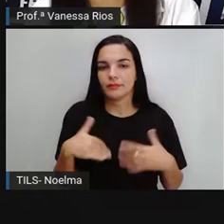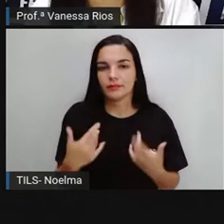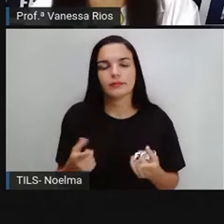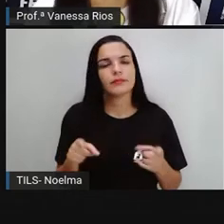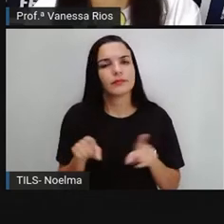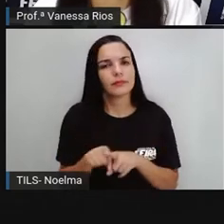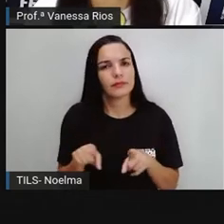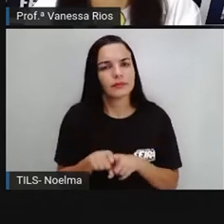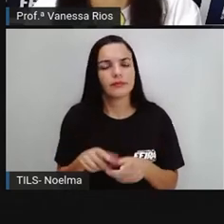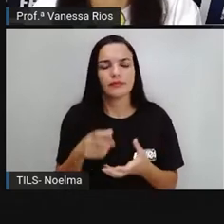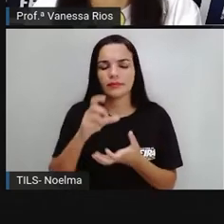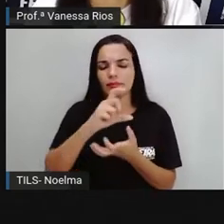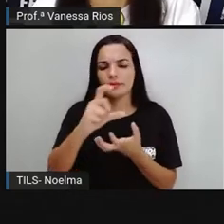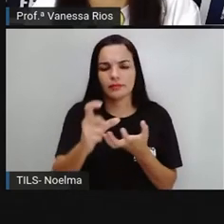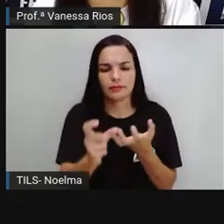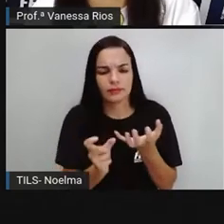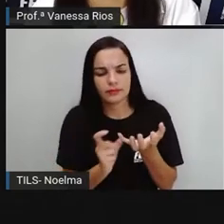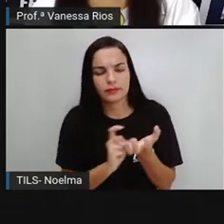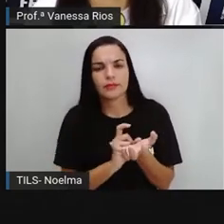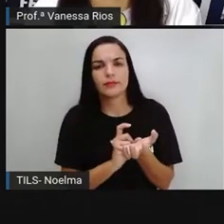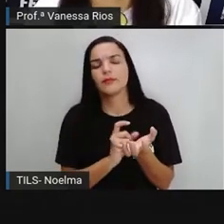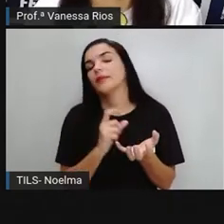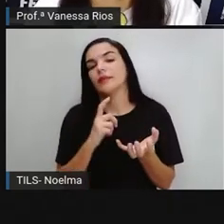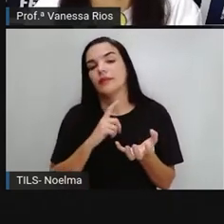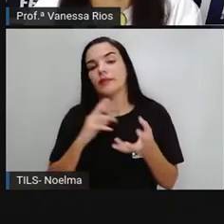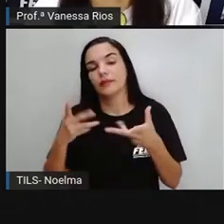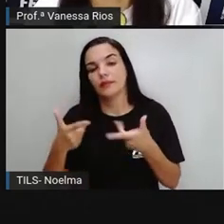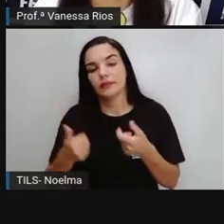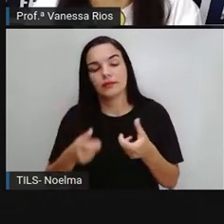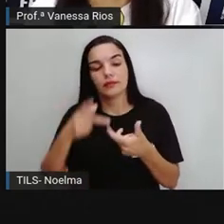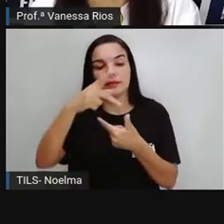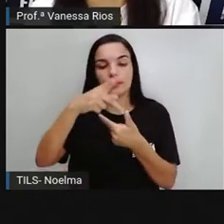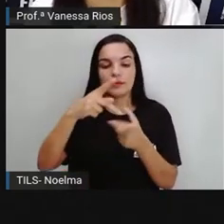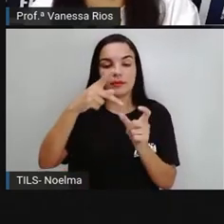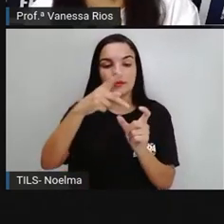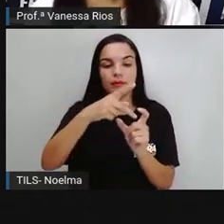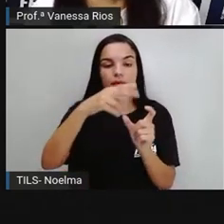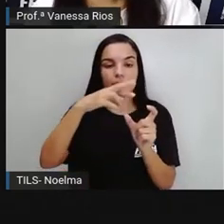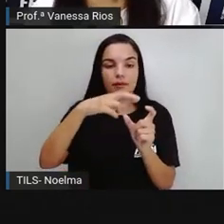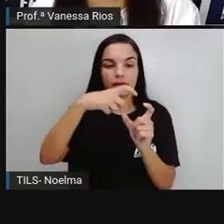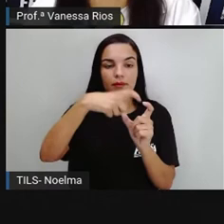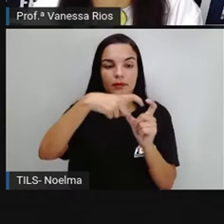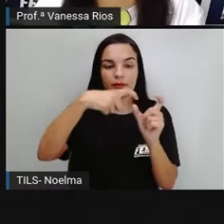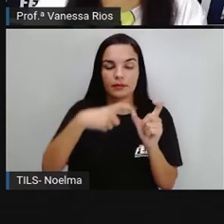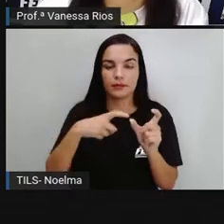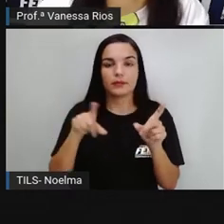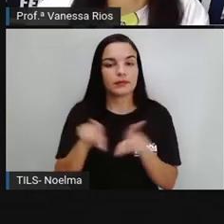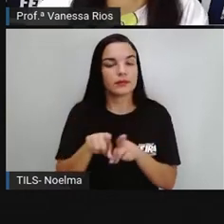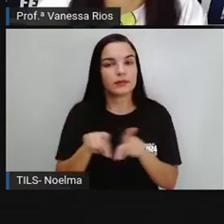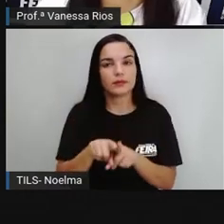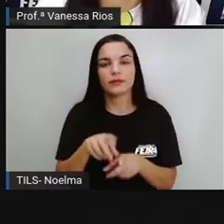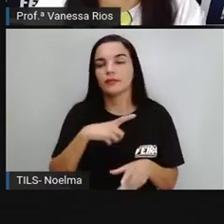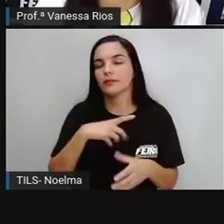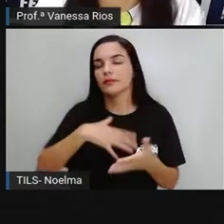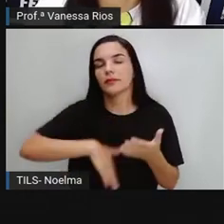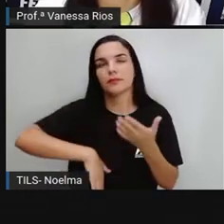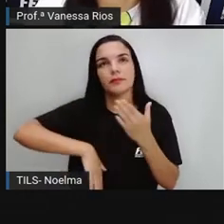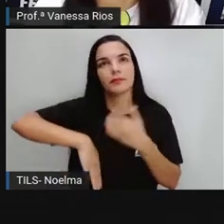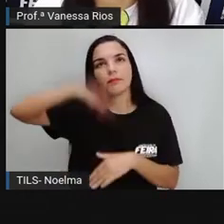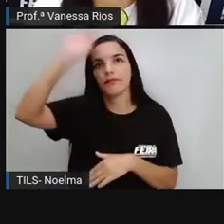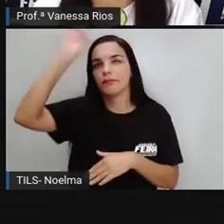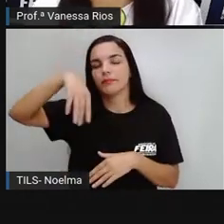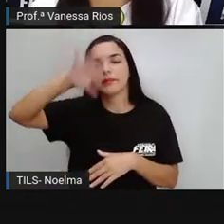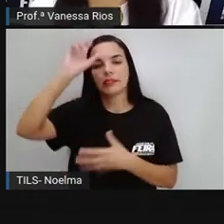também dentro aí da divisão silabe que é classificada como polissílaba, que são as palavras que possuem quatro